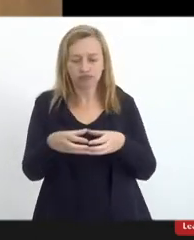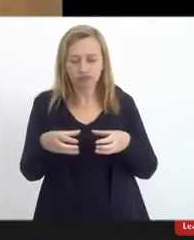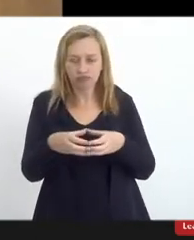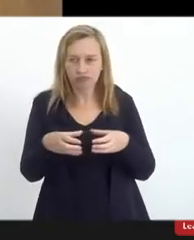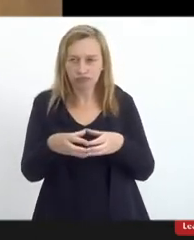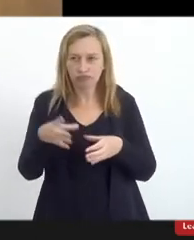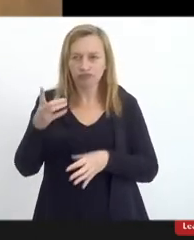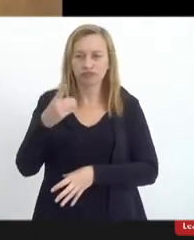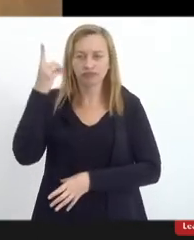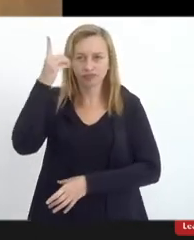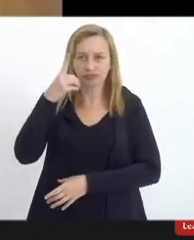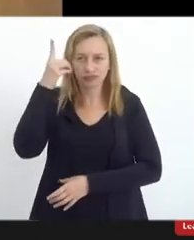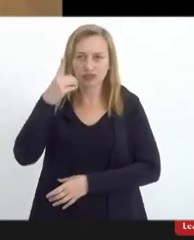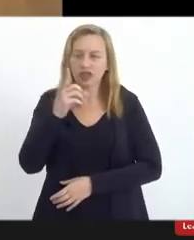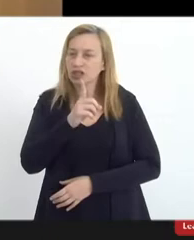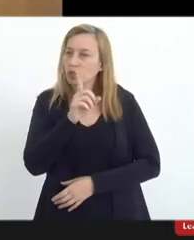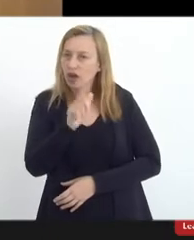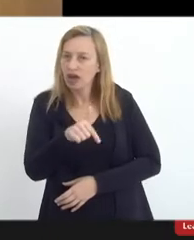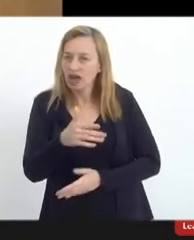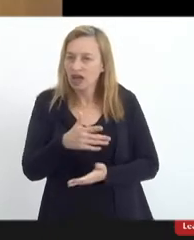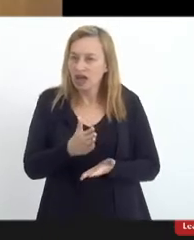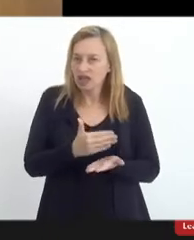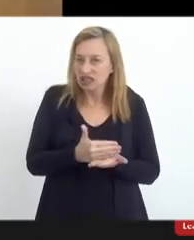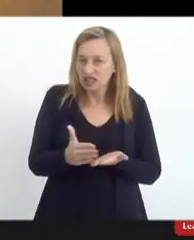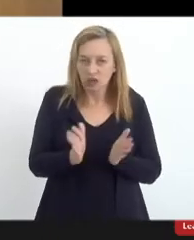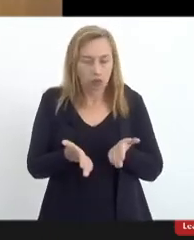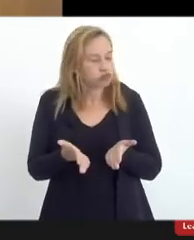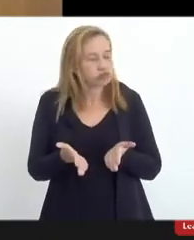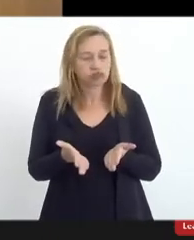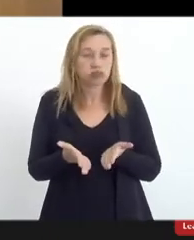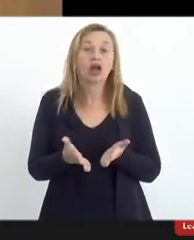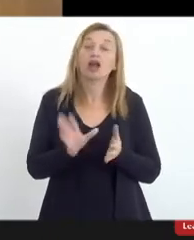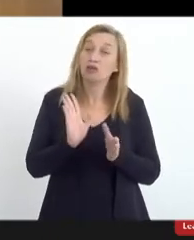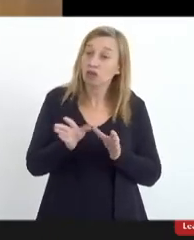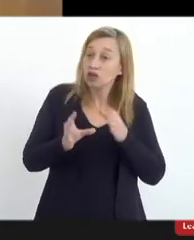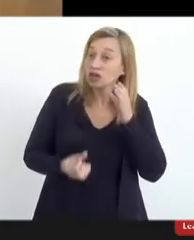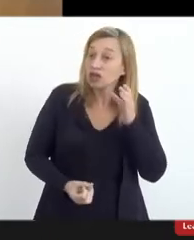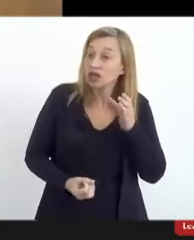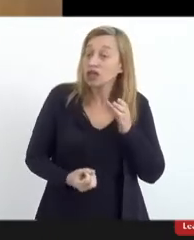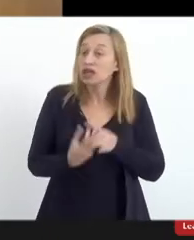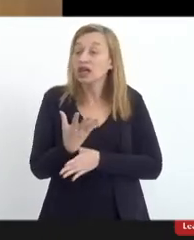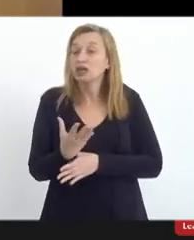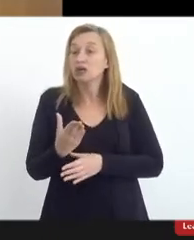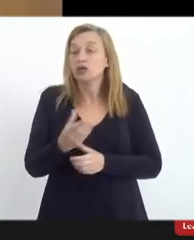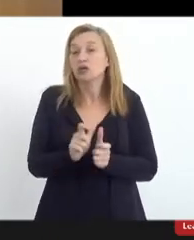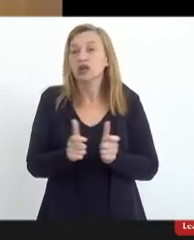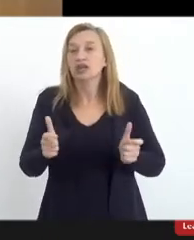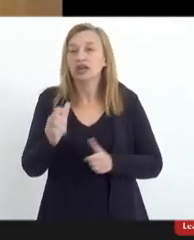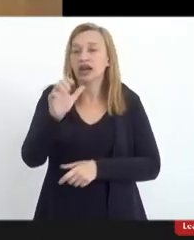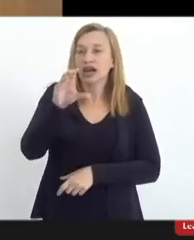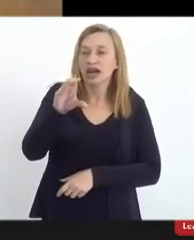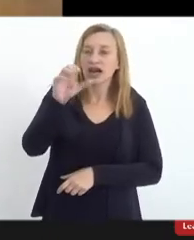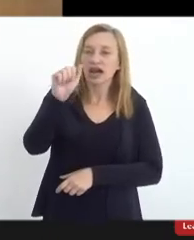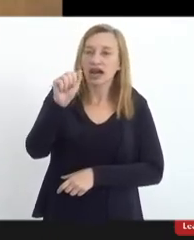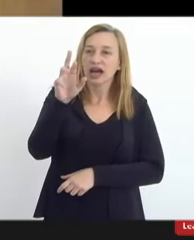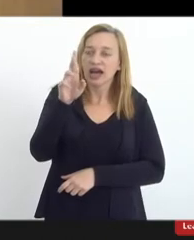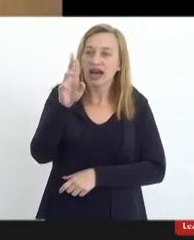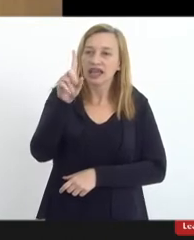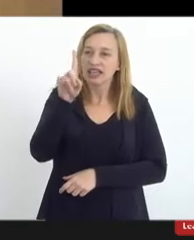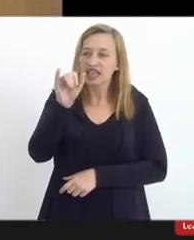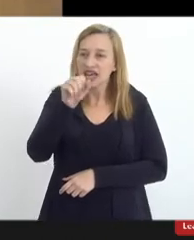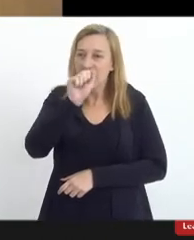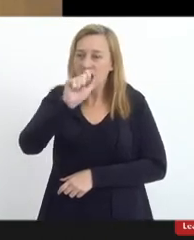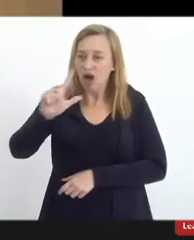senhora deputada, não é de agora. Ela foi formada pelo grande cardeal Dom Eugênio de Araújo Salles,